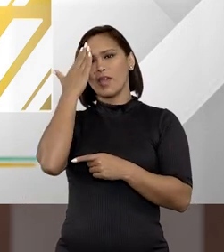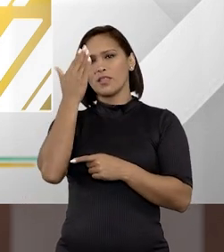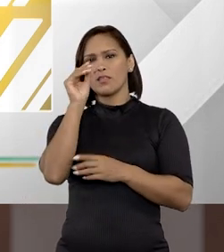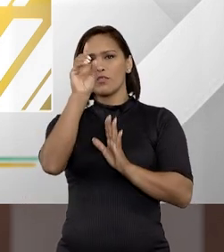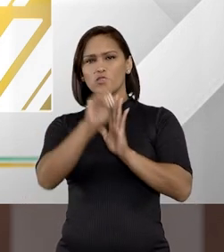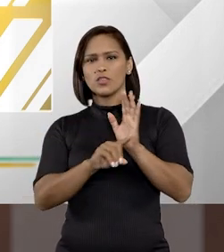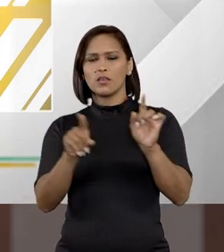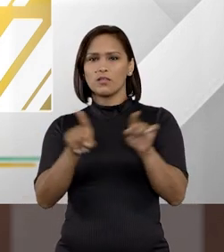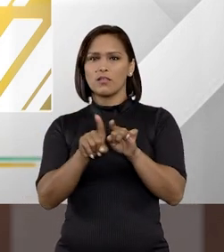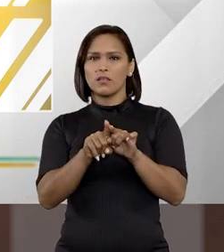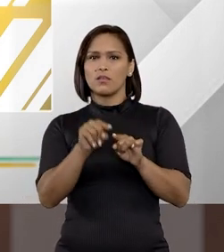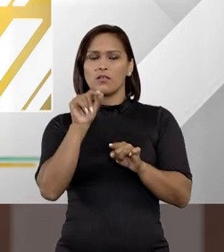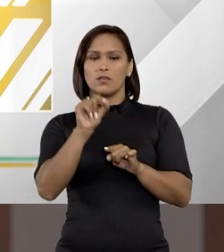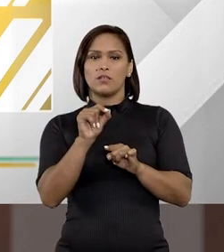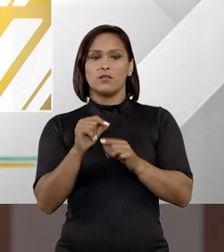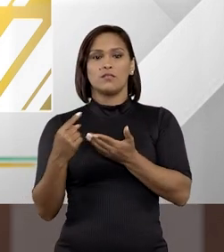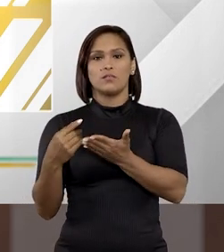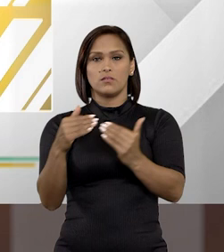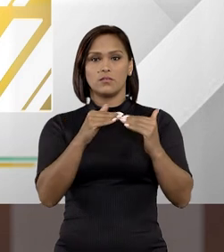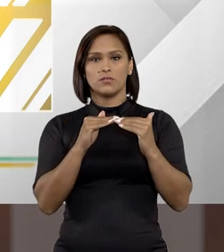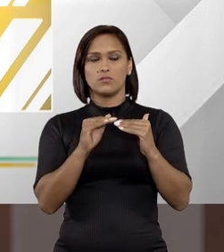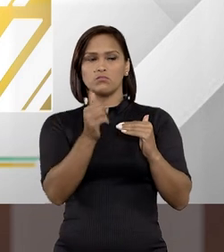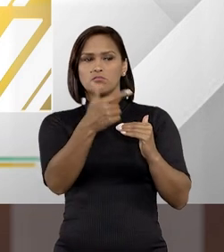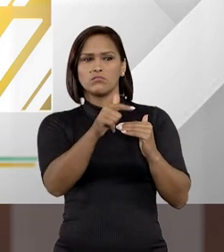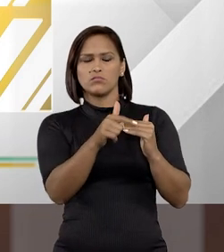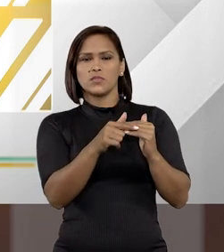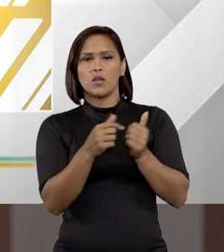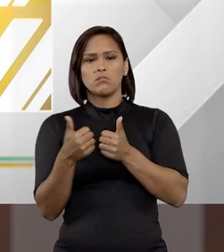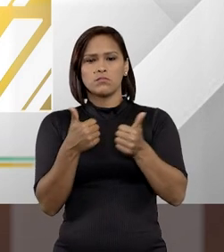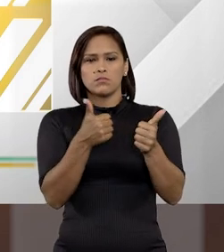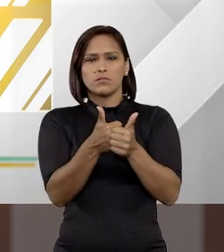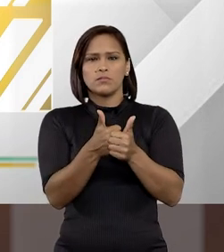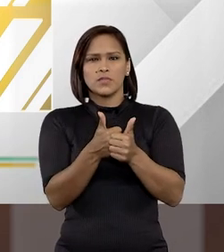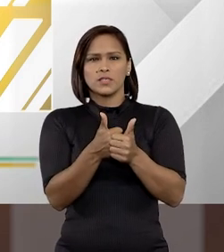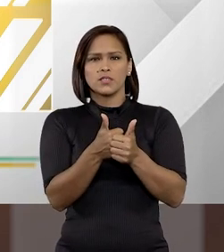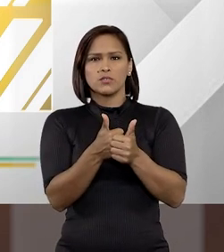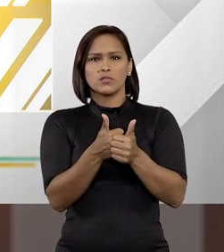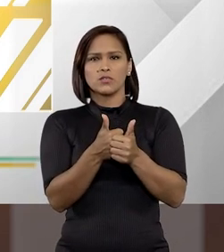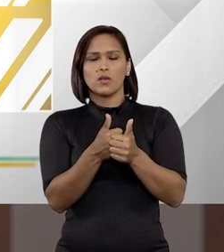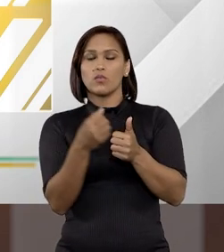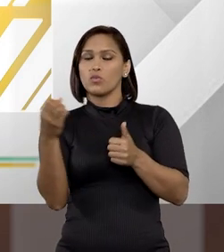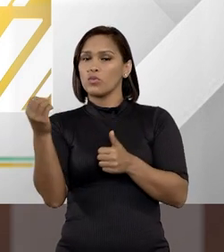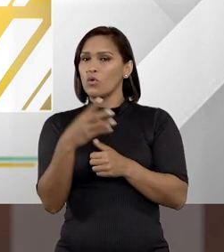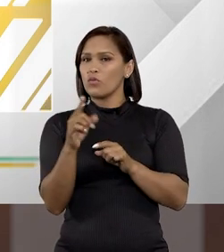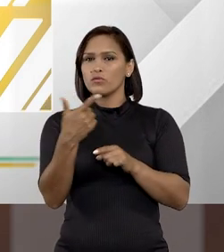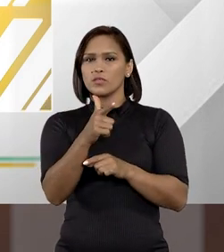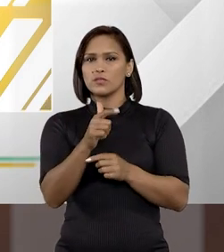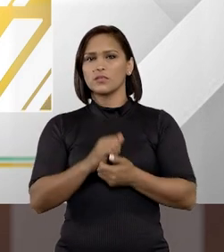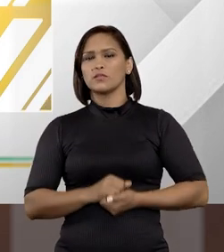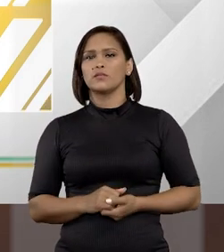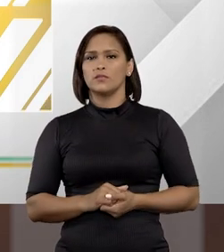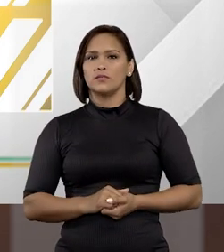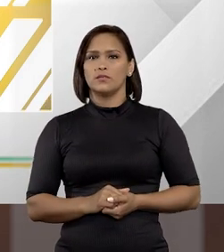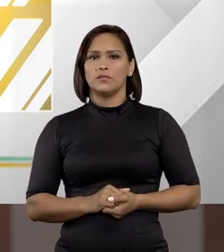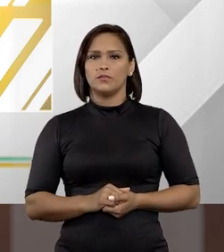a entender direito também, é o acordo de não persecução penal. Não é exatamente uma novidade, né?